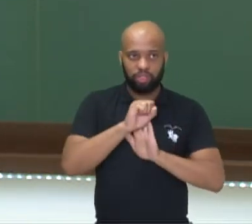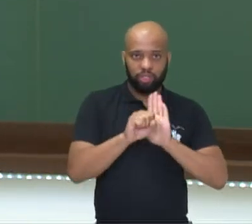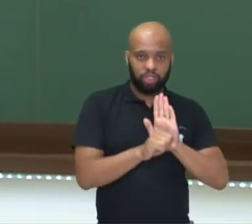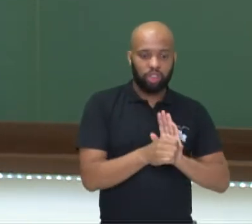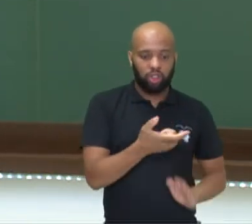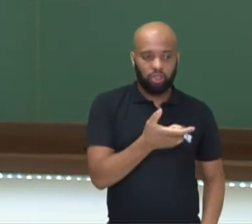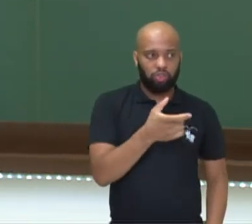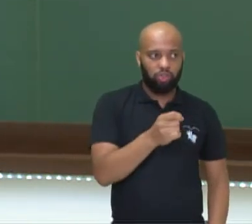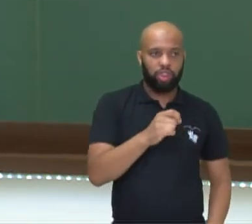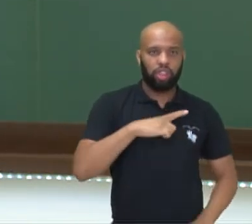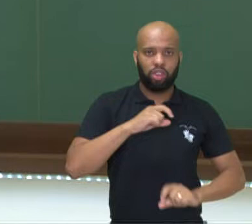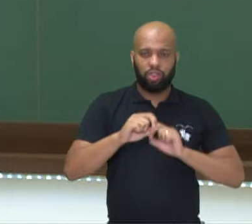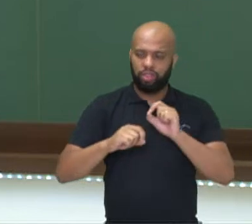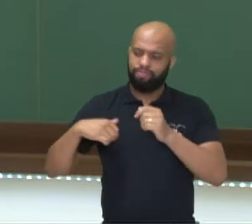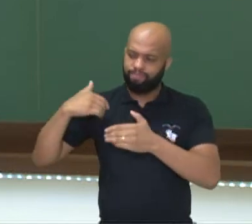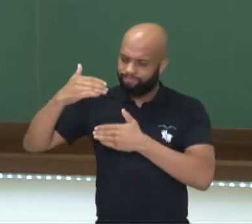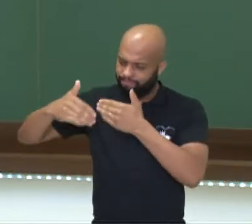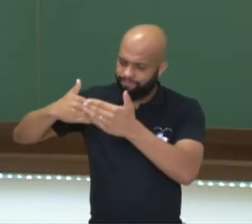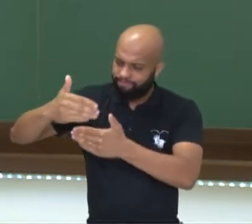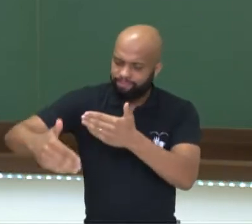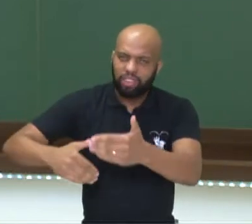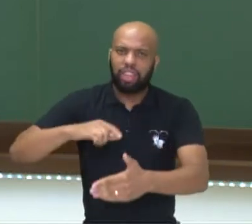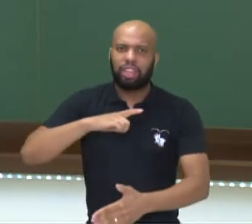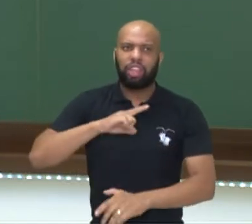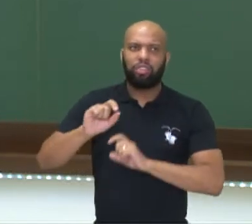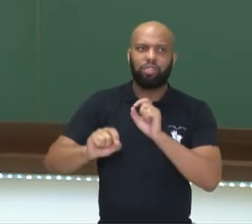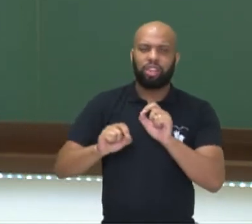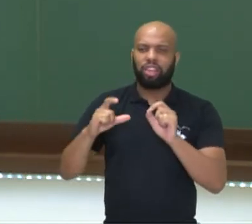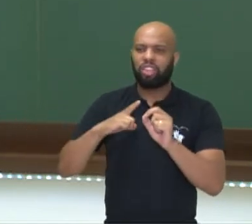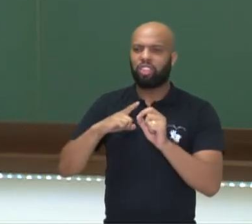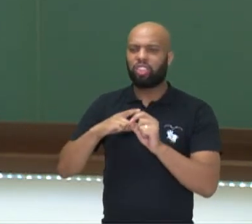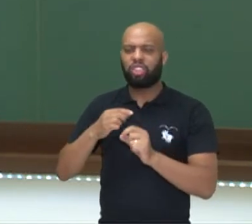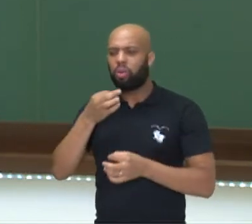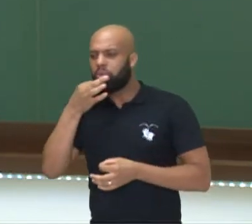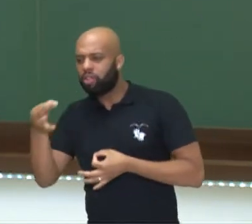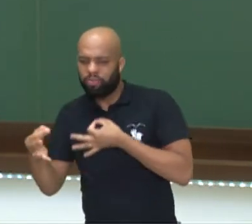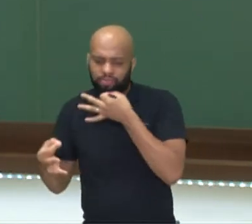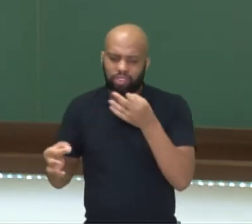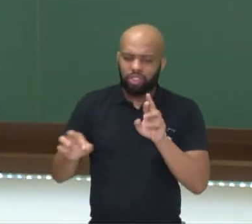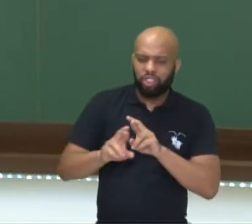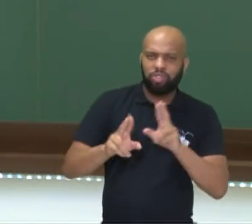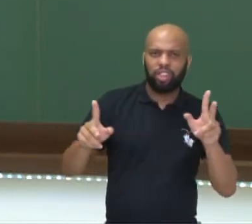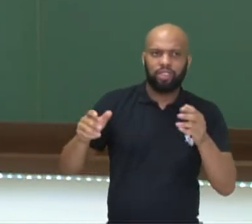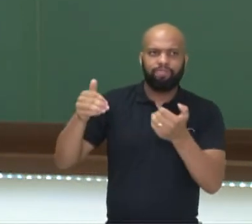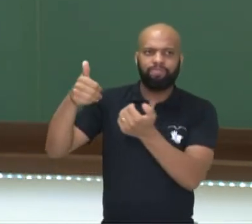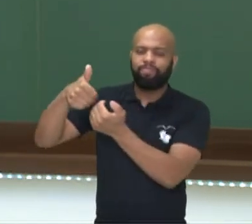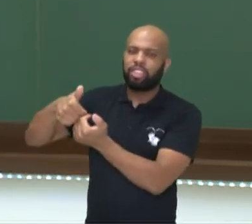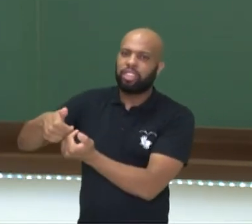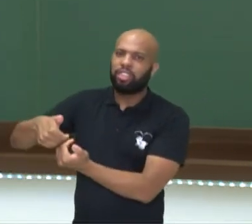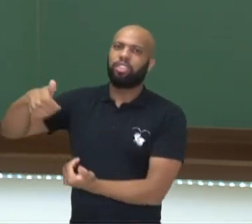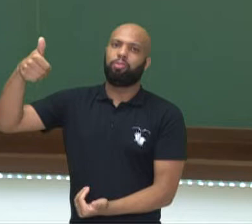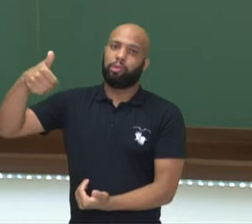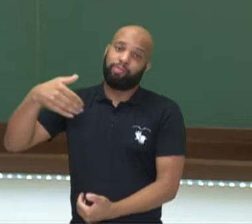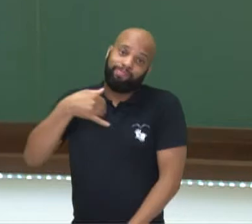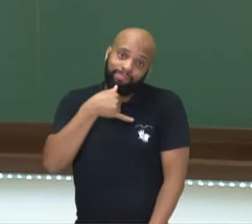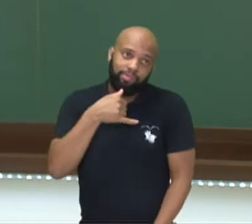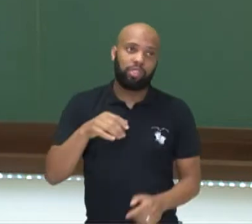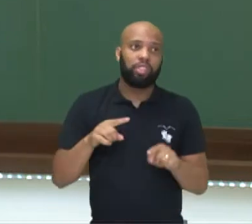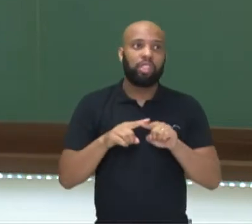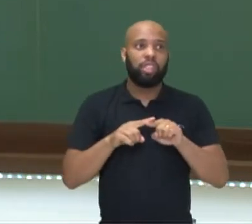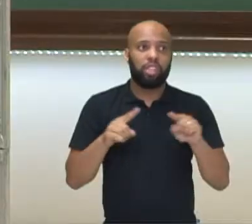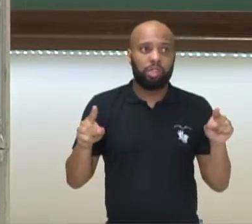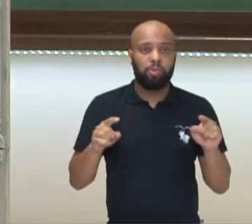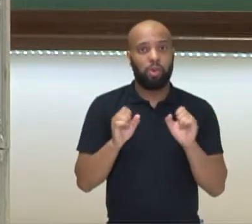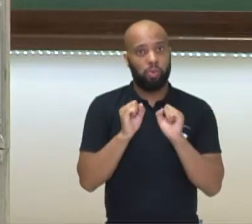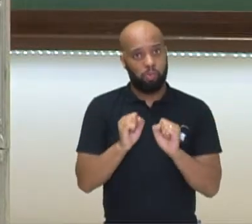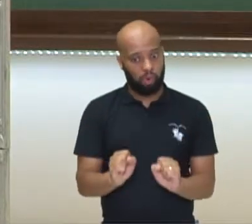um processo bem extremo de controvérsias que culminou com a separação do país, infelizmente. Mas,